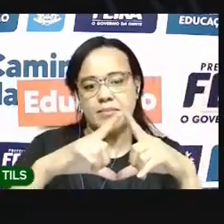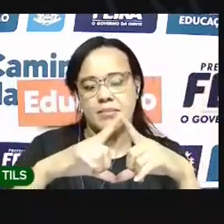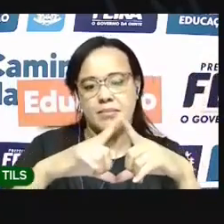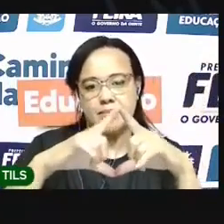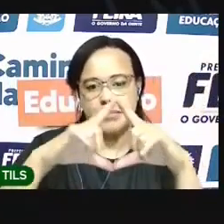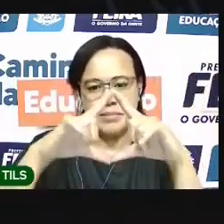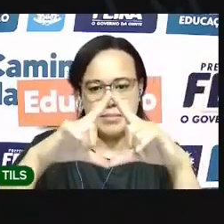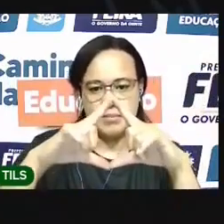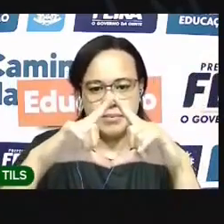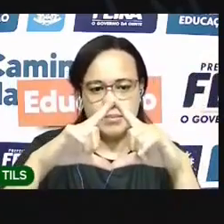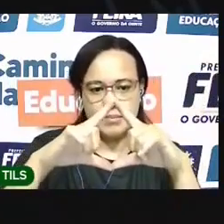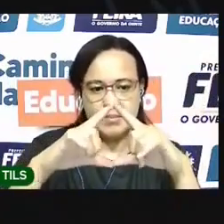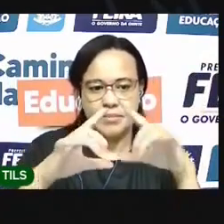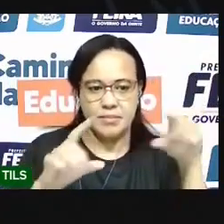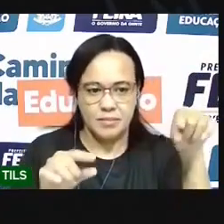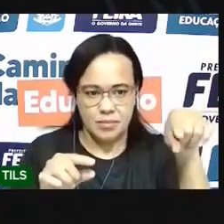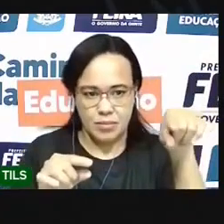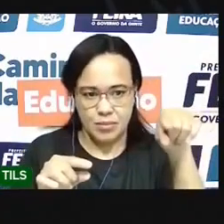Assim, tá vendo?